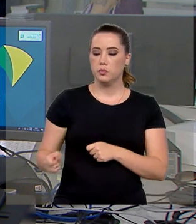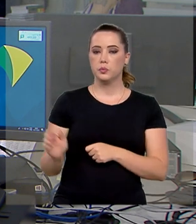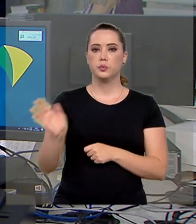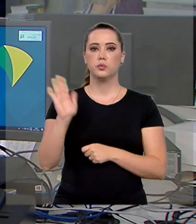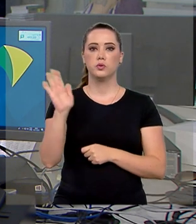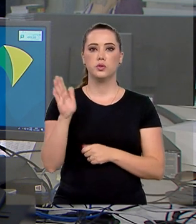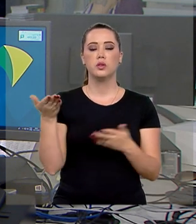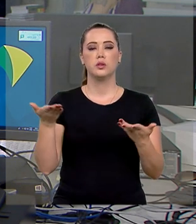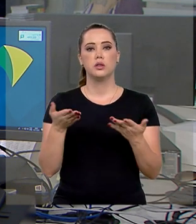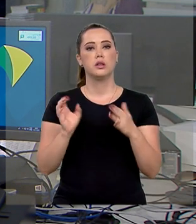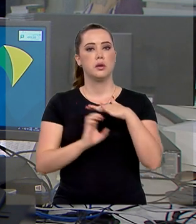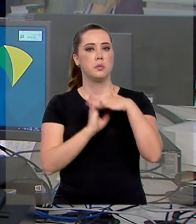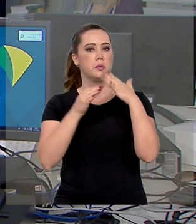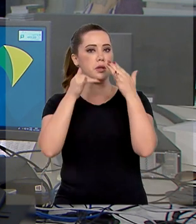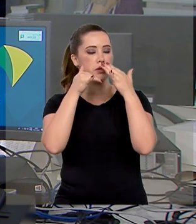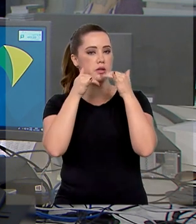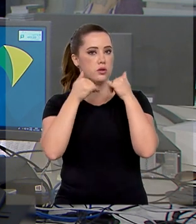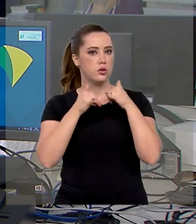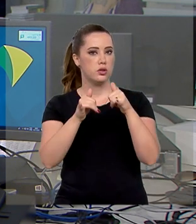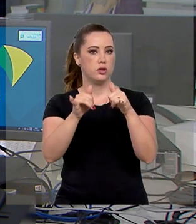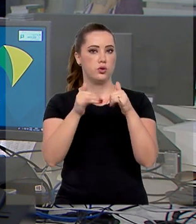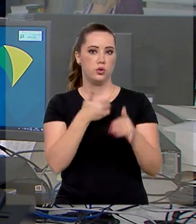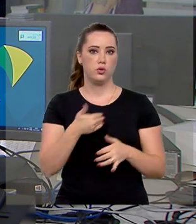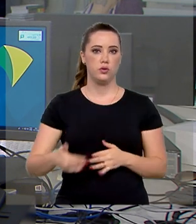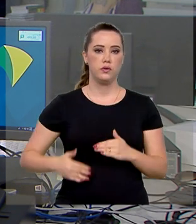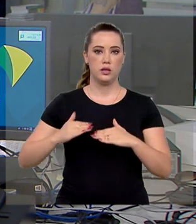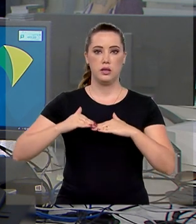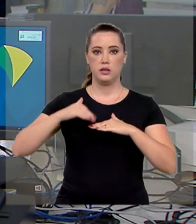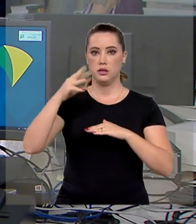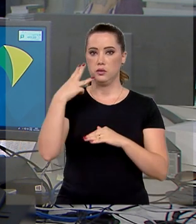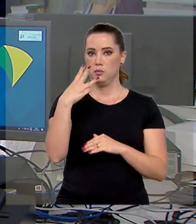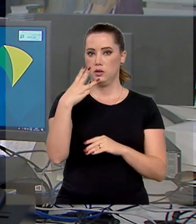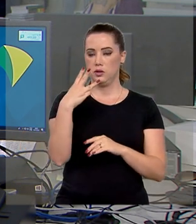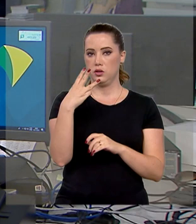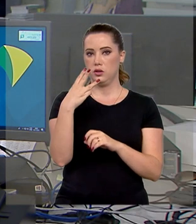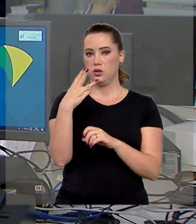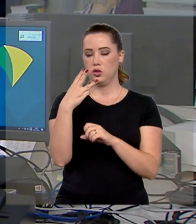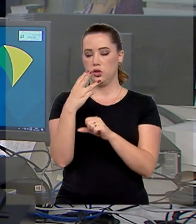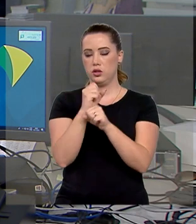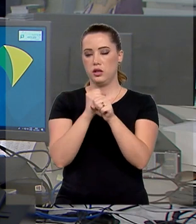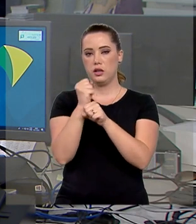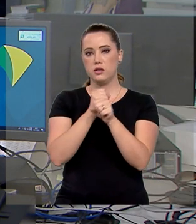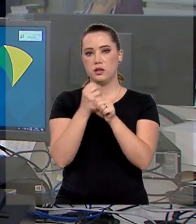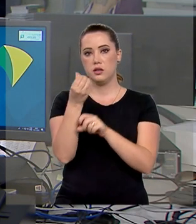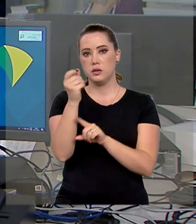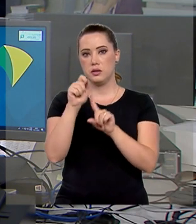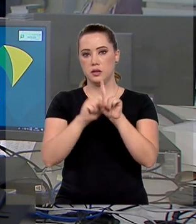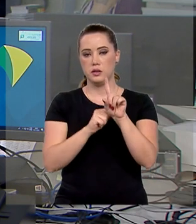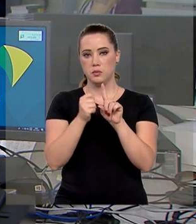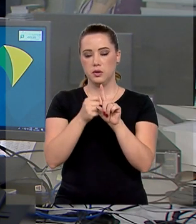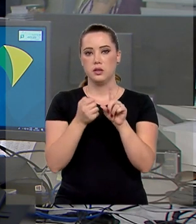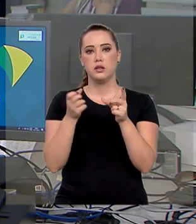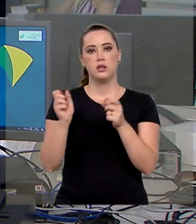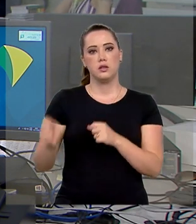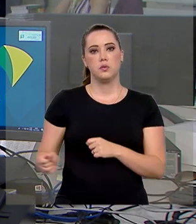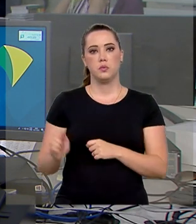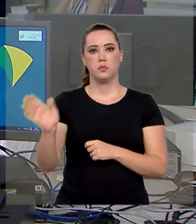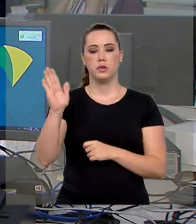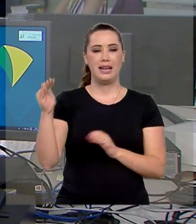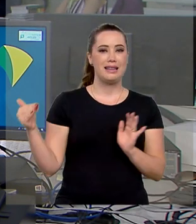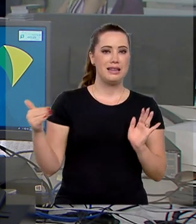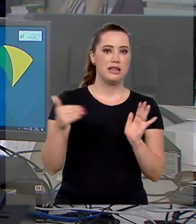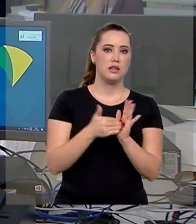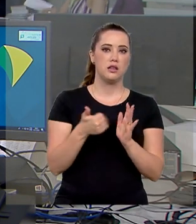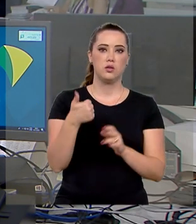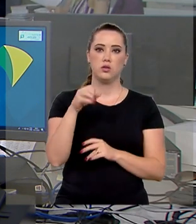da concessionária pública tenha um prazo de vencimento acima de 3 anos e 6 meses e a licitação seja concluída em, no